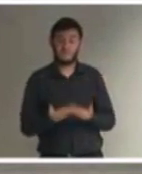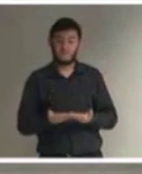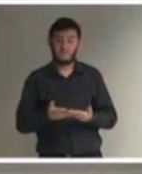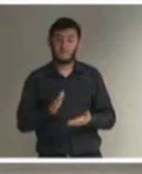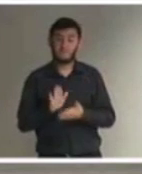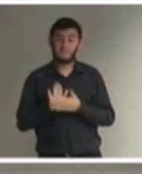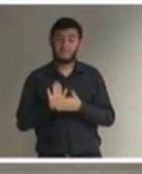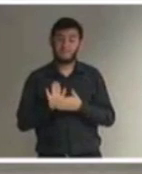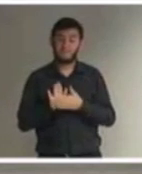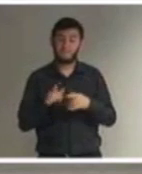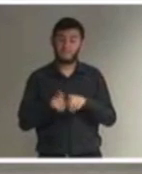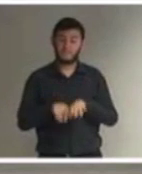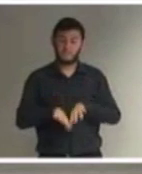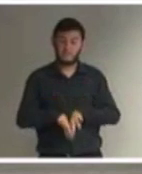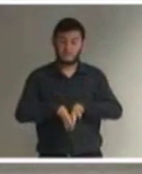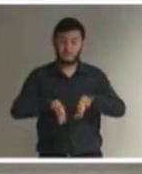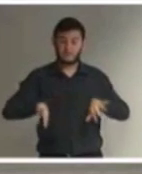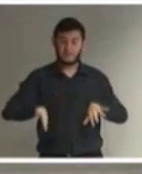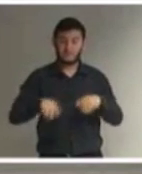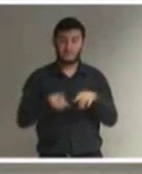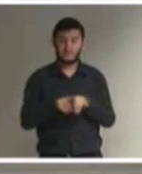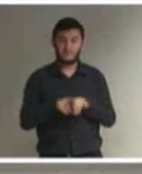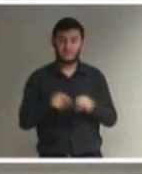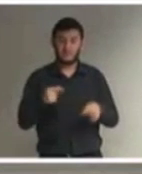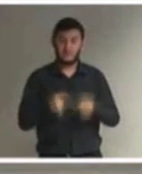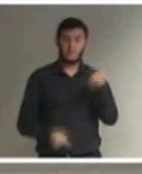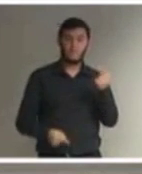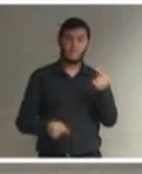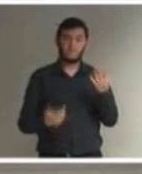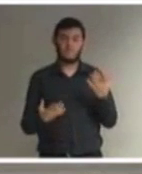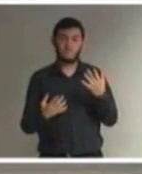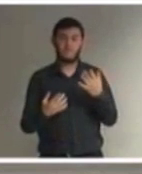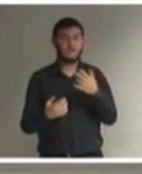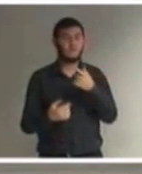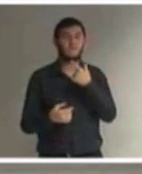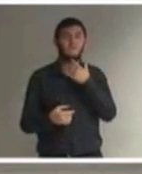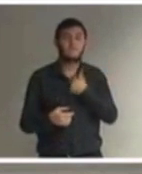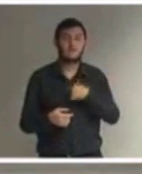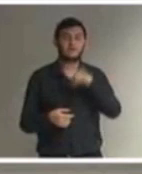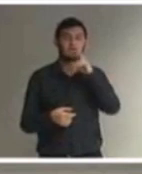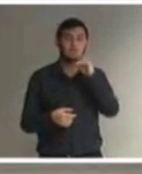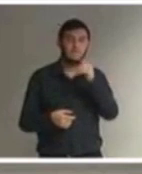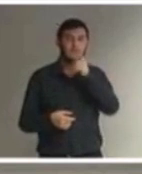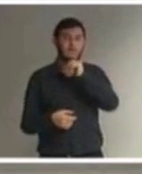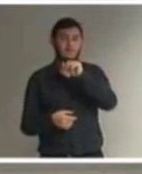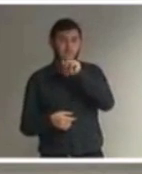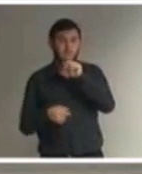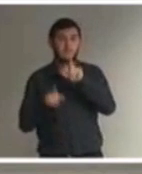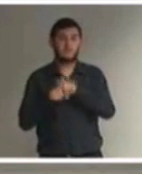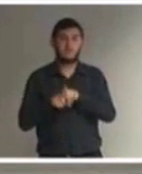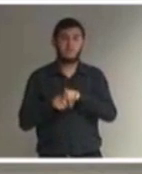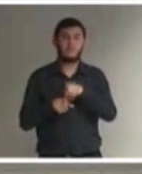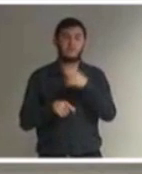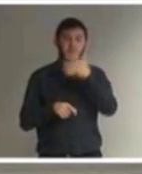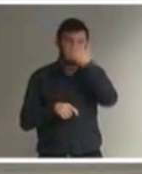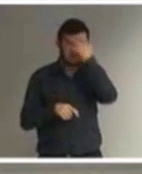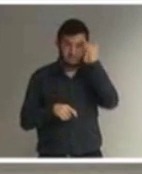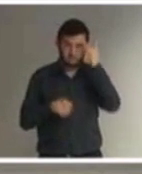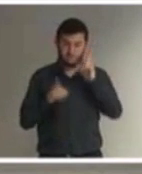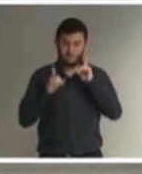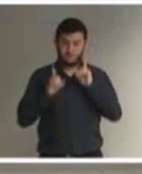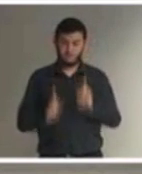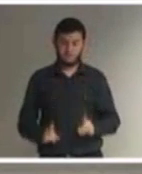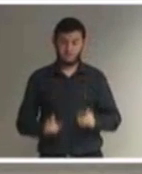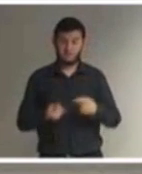separados e contra a vontade dos pais, da criança com deficiência, se ela ficasse por essa